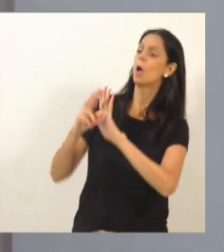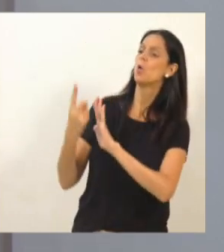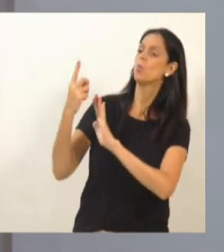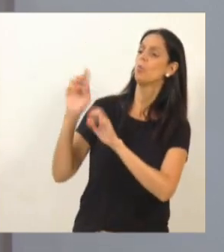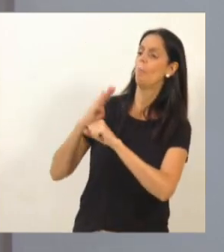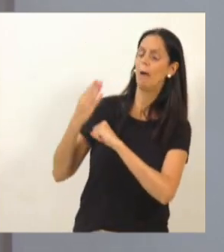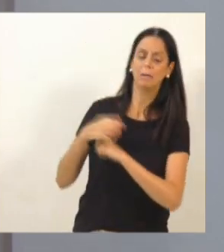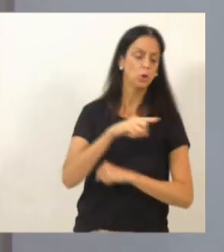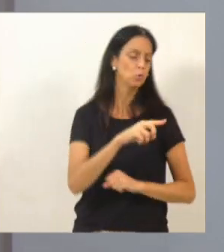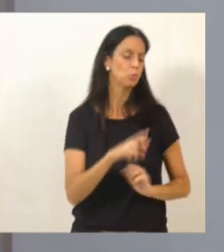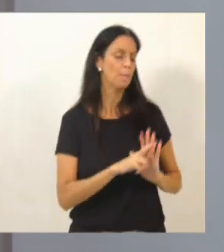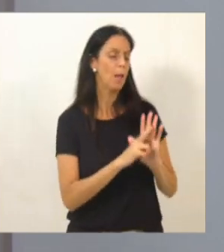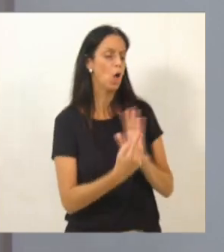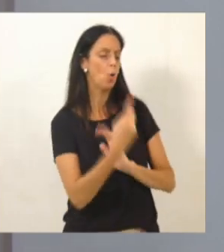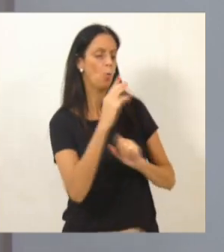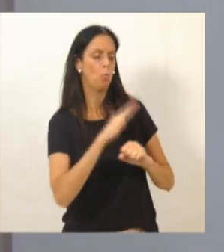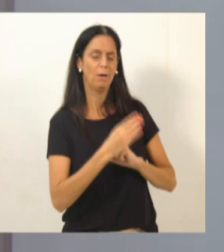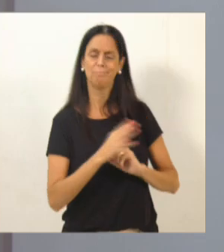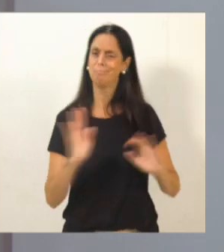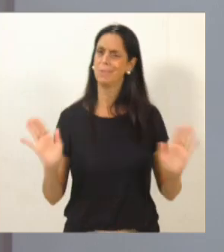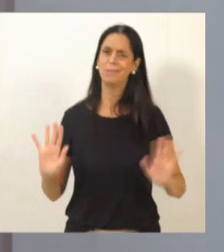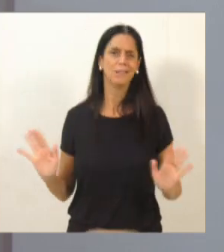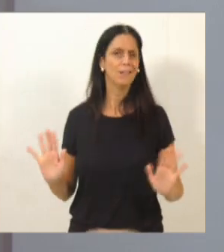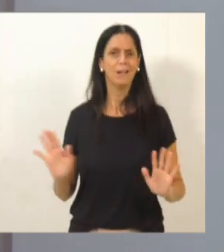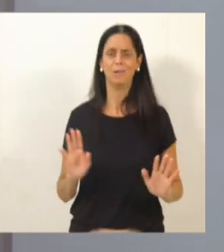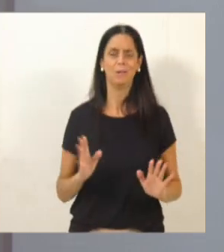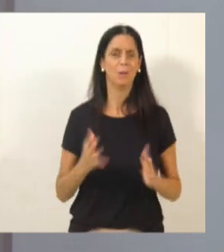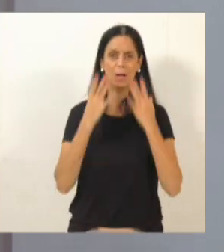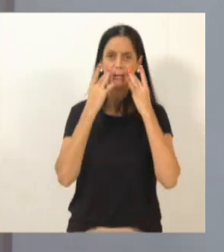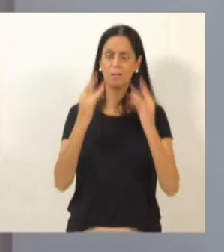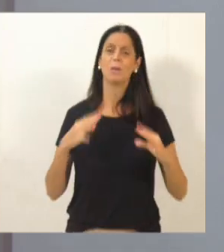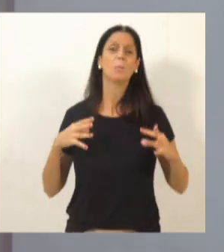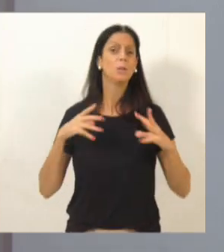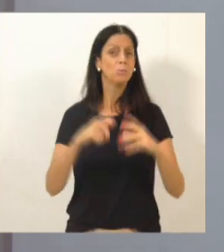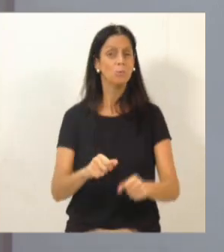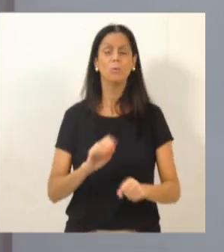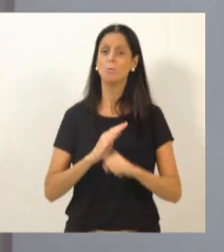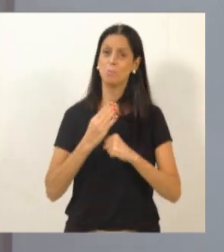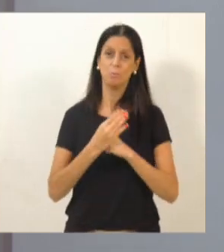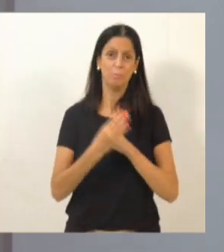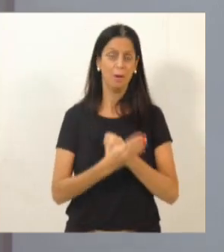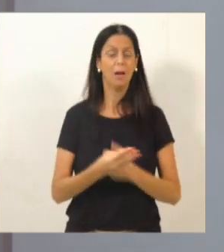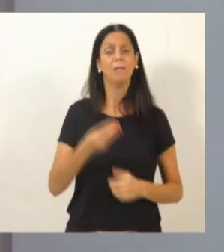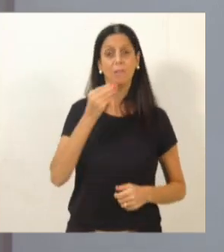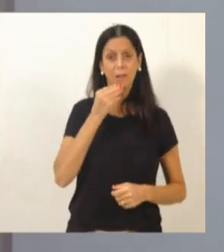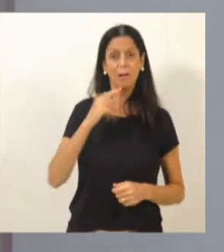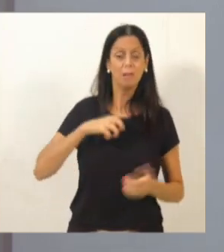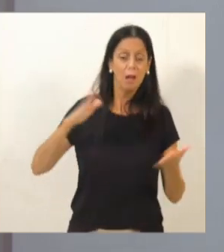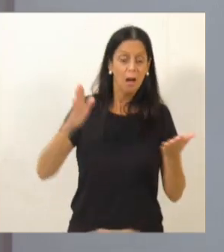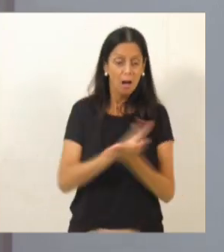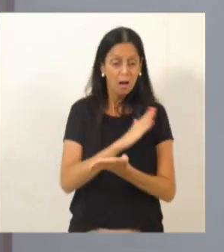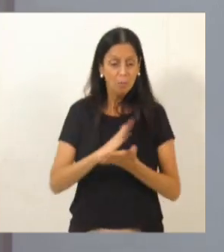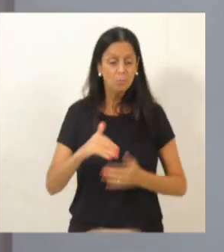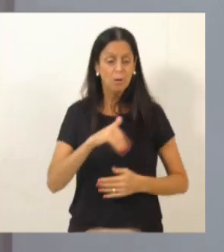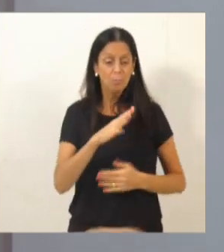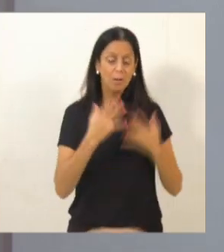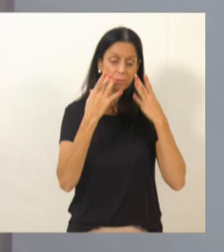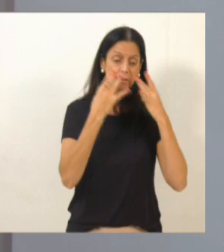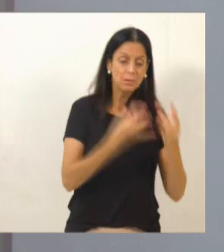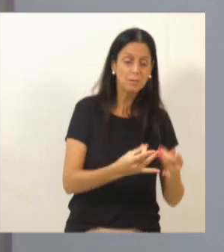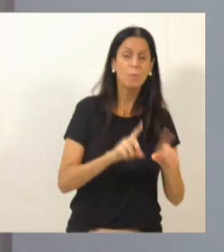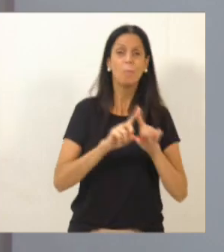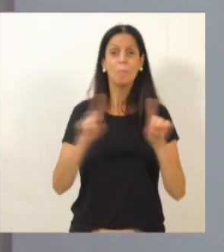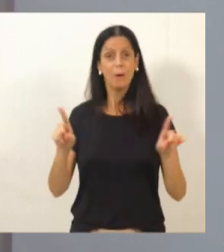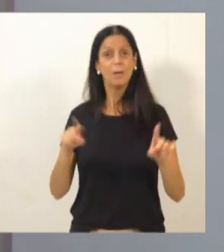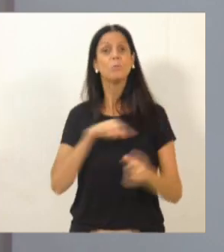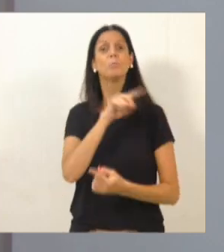tem até meu chefe de gabinete, é do bairro, a gente dá uma atenção muito especial com as demandas que vêm, por estar muito envolvido, mas o nosso papel exatamente é esse, é atender as demandas